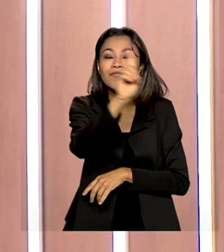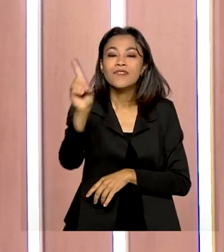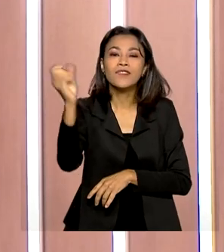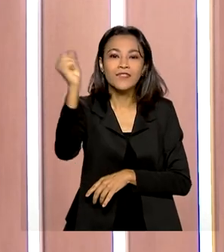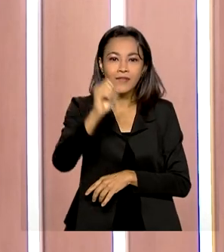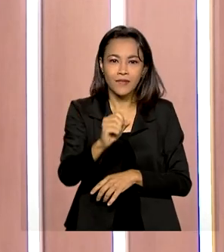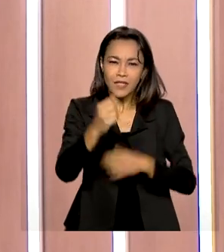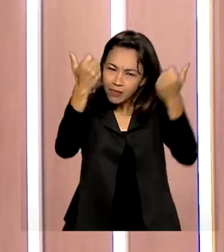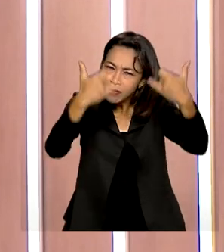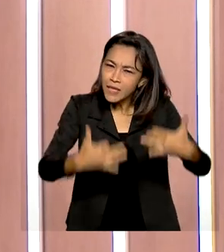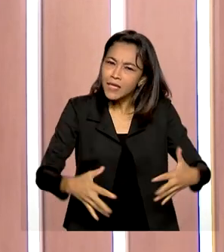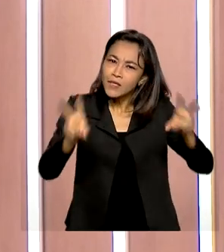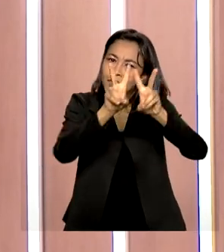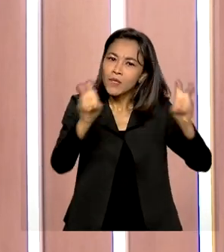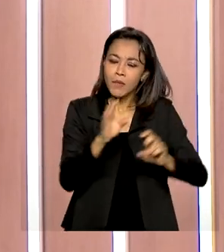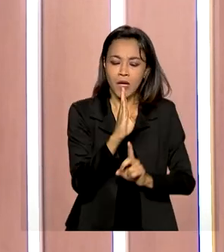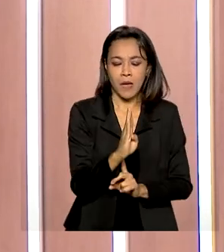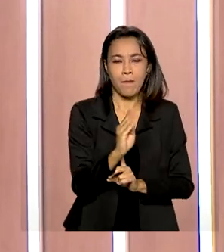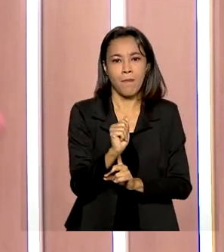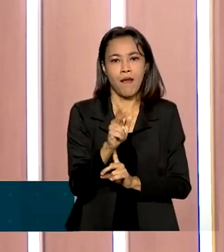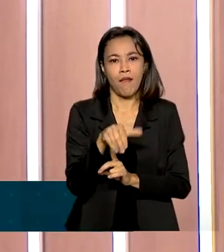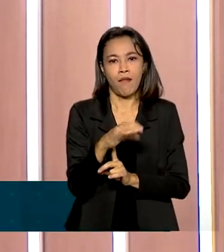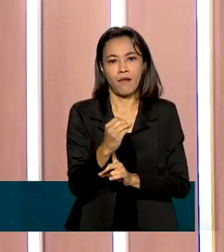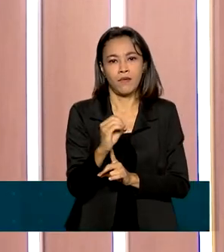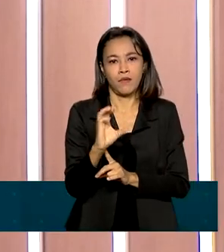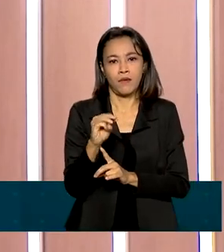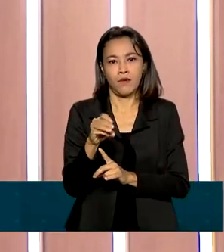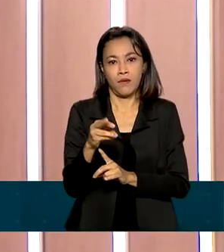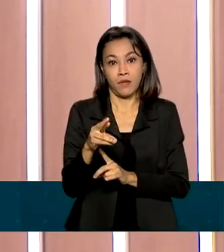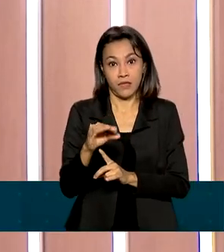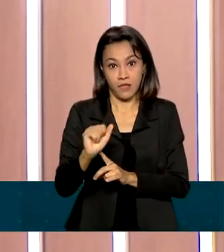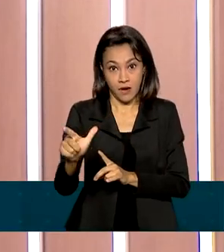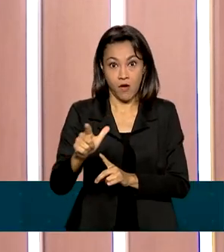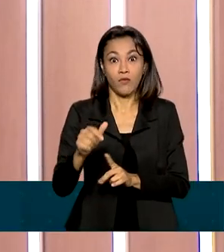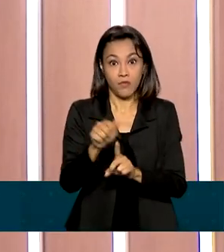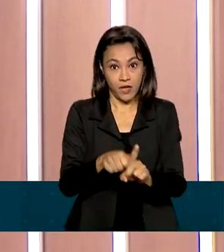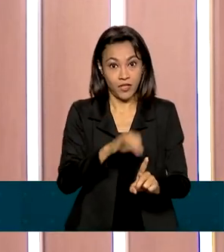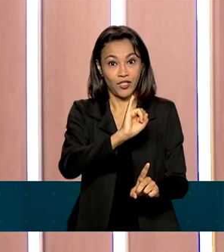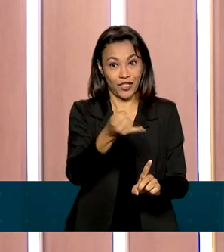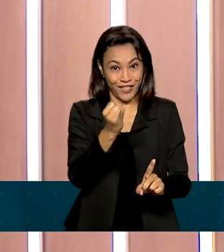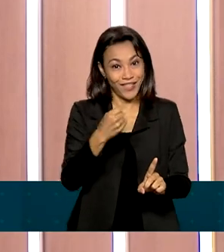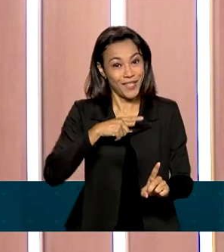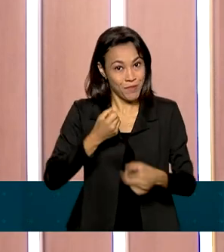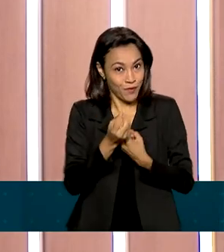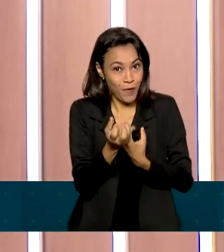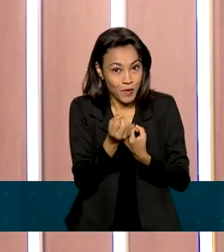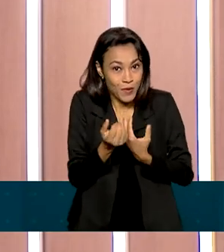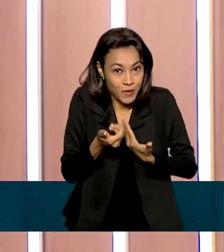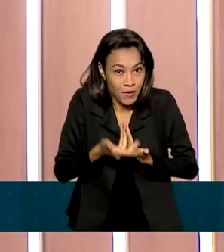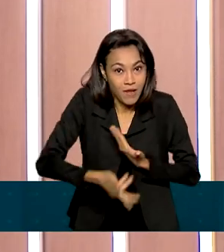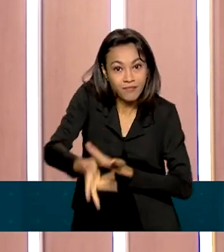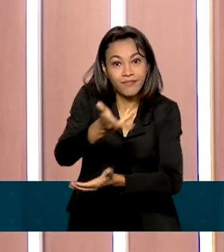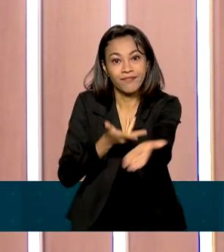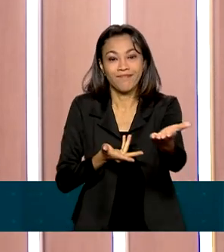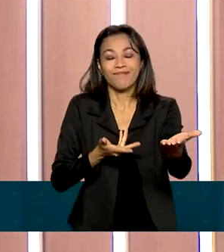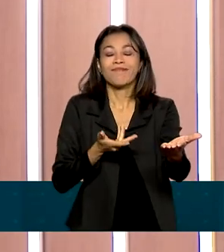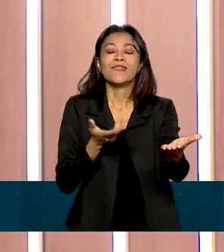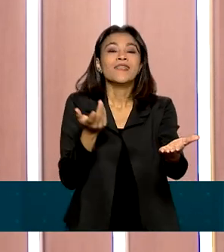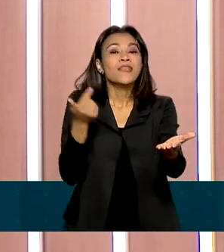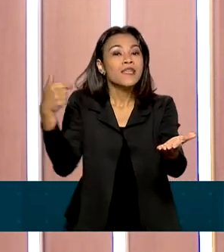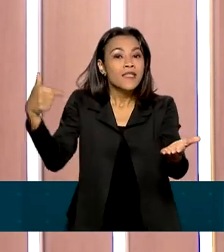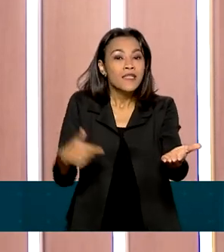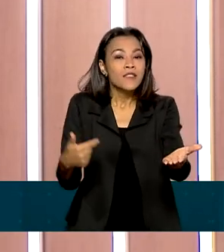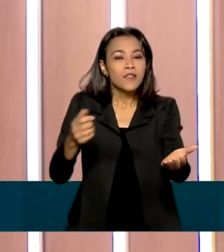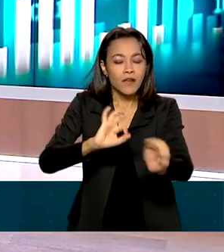comercial de janeiro. O tempo está passando e já temos o resultado completo de janeiro para compartilhar com você, telespectador. E para isso nós